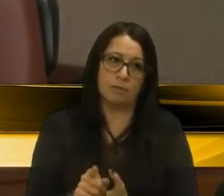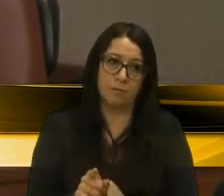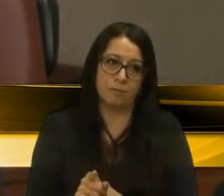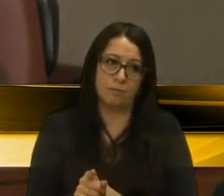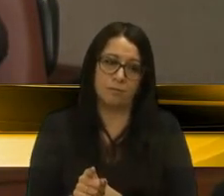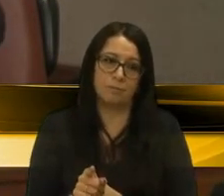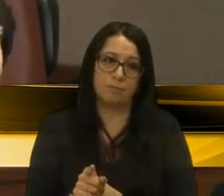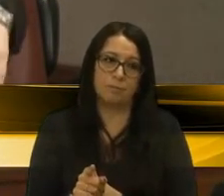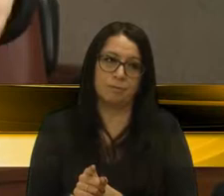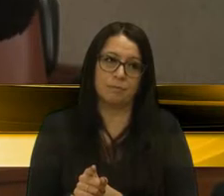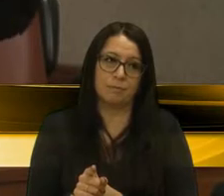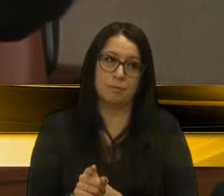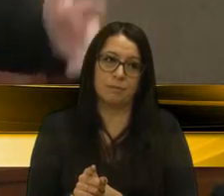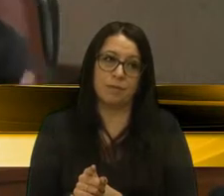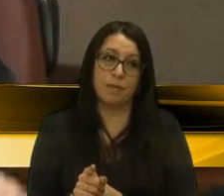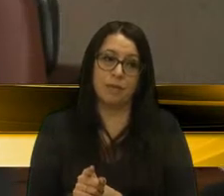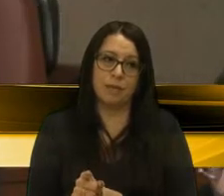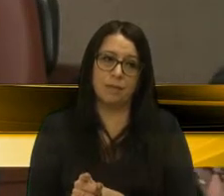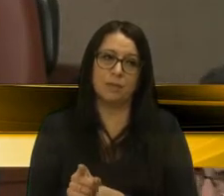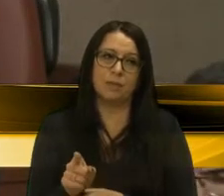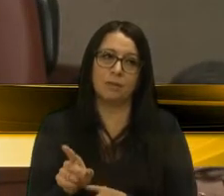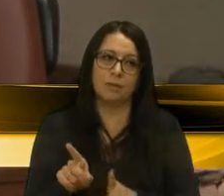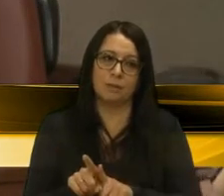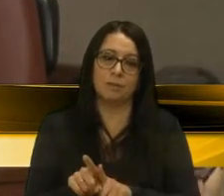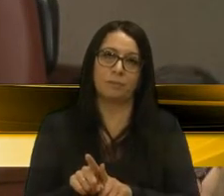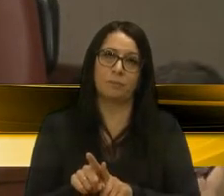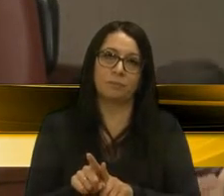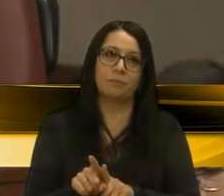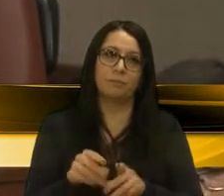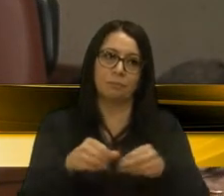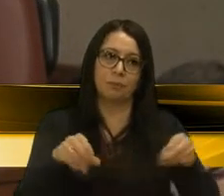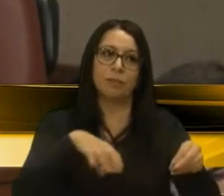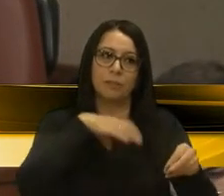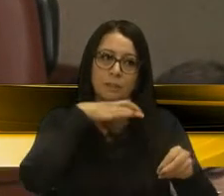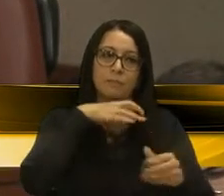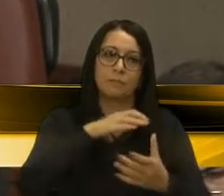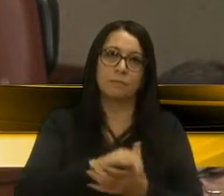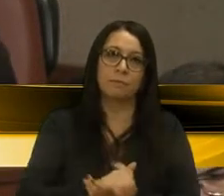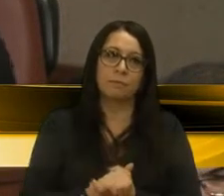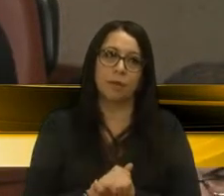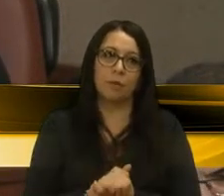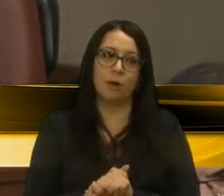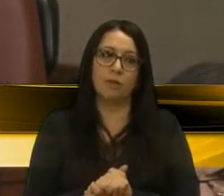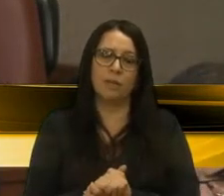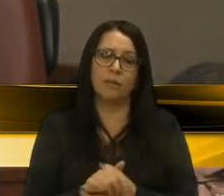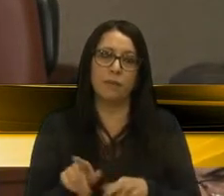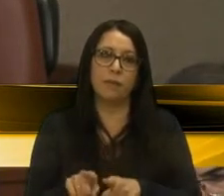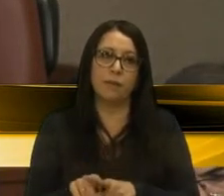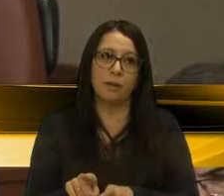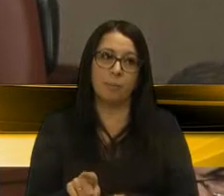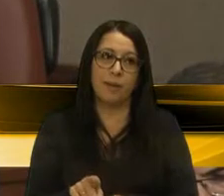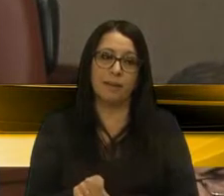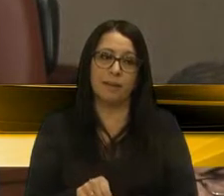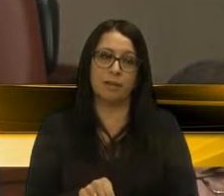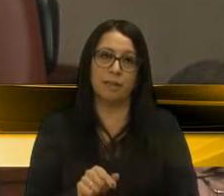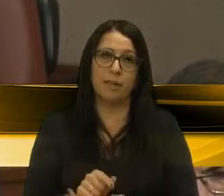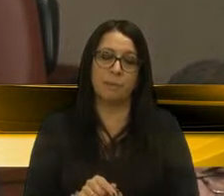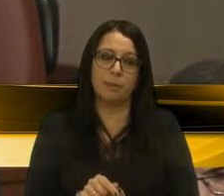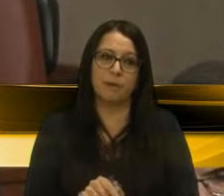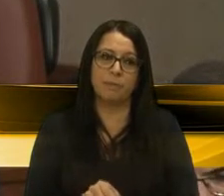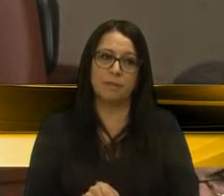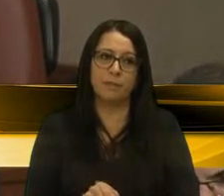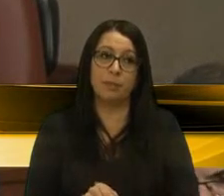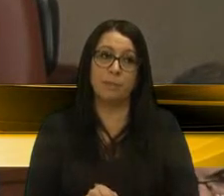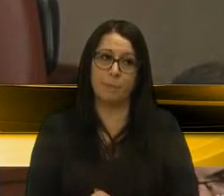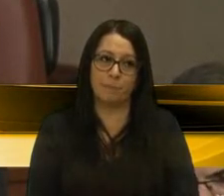se tem uma bica, tem um poço no fundo do seu terreno, você pode utilizar, mas não para consumo humano. Não